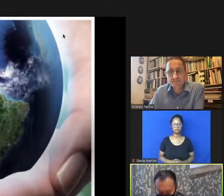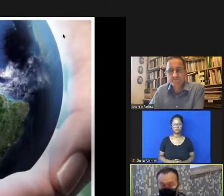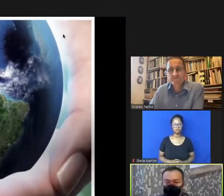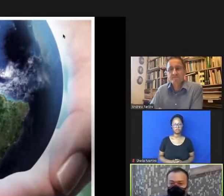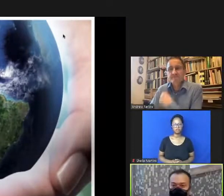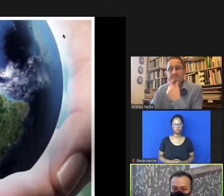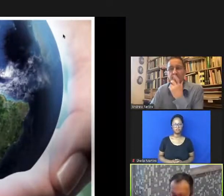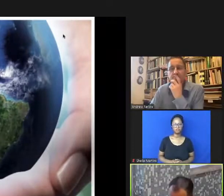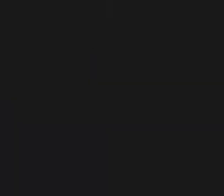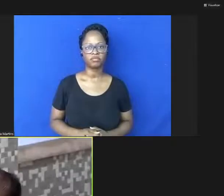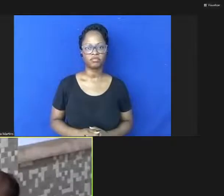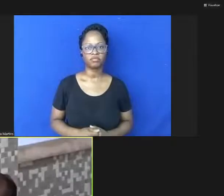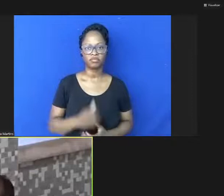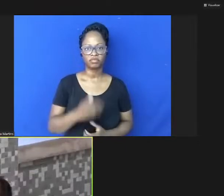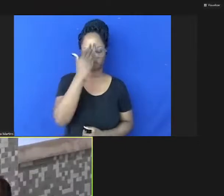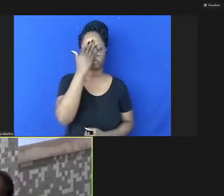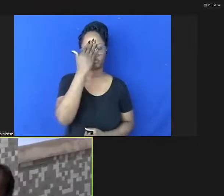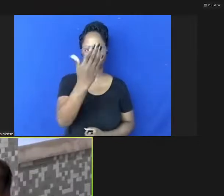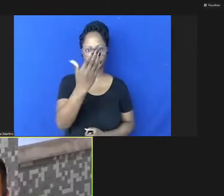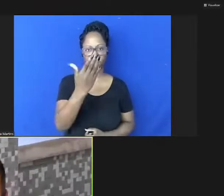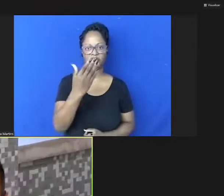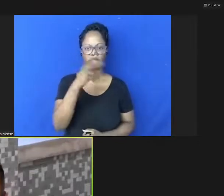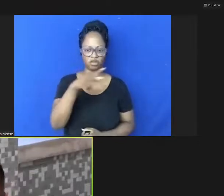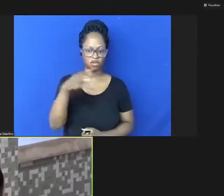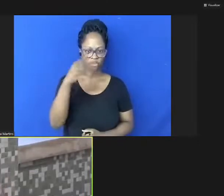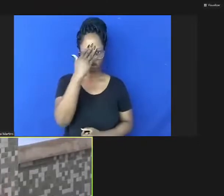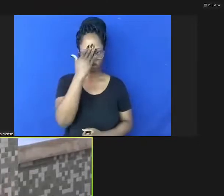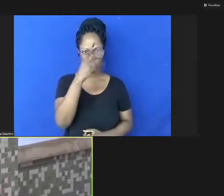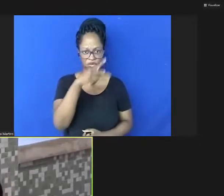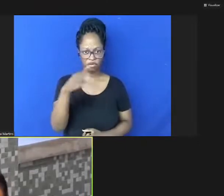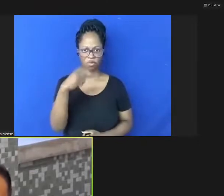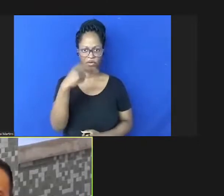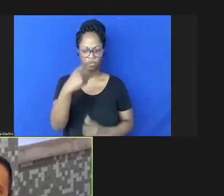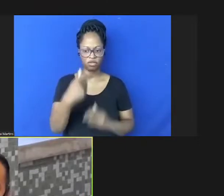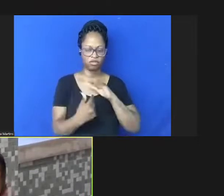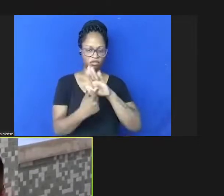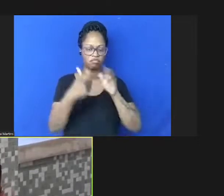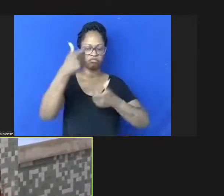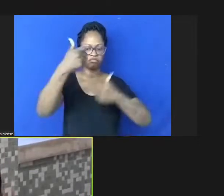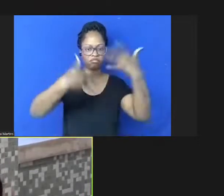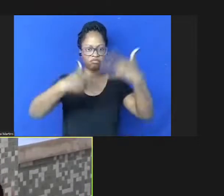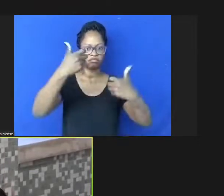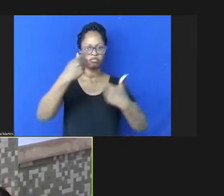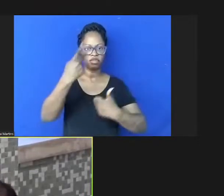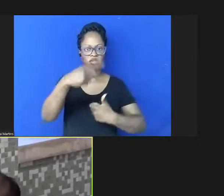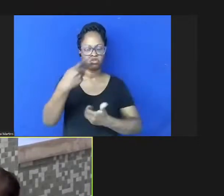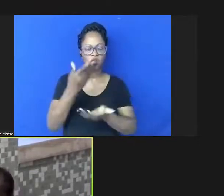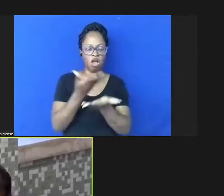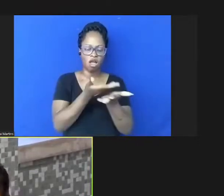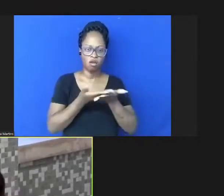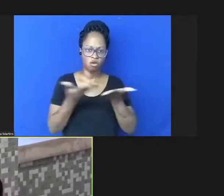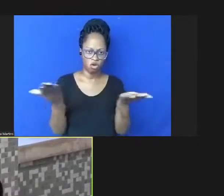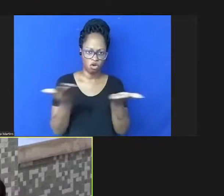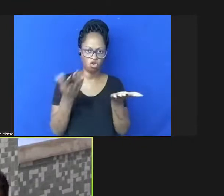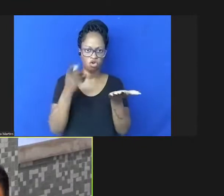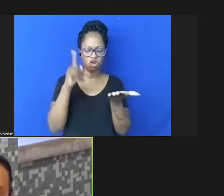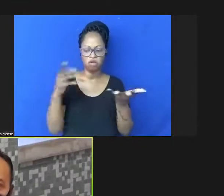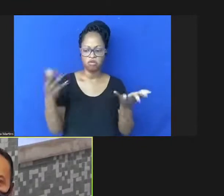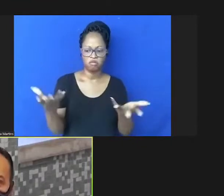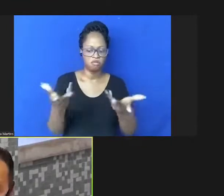muito obrigado professor pela sua apresentação pelas suas aulas que foi muito